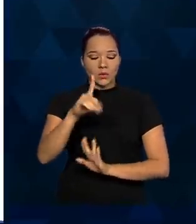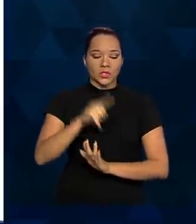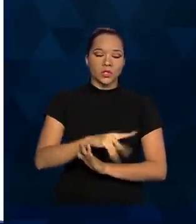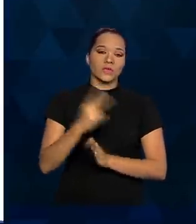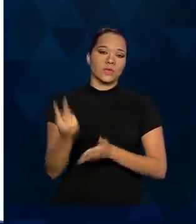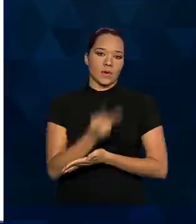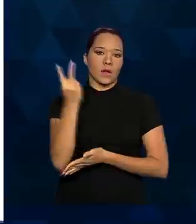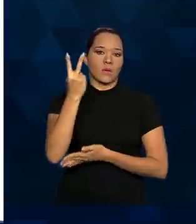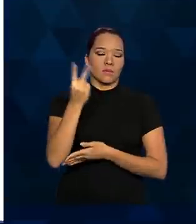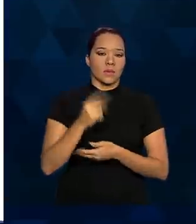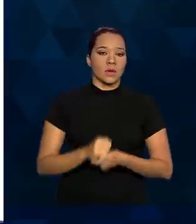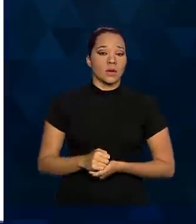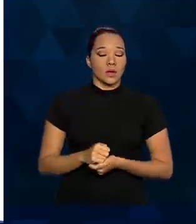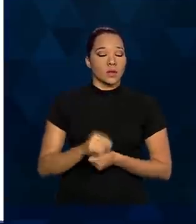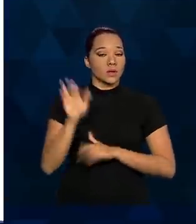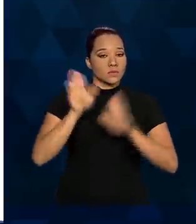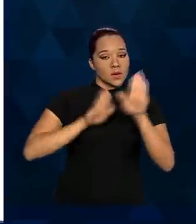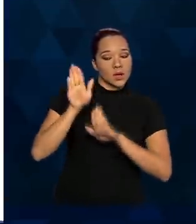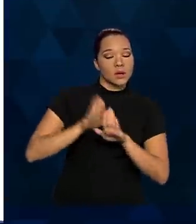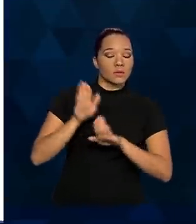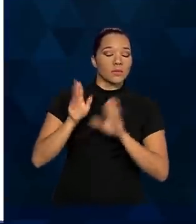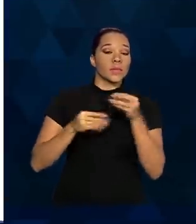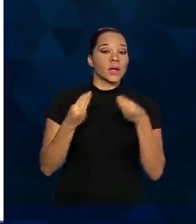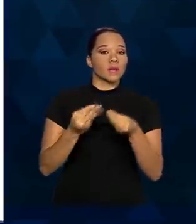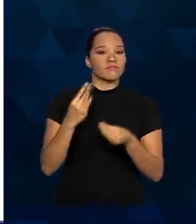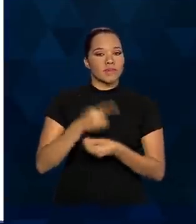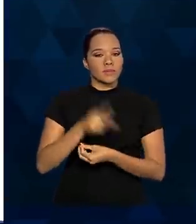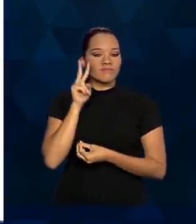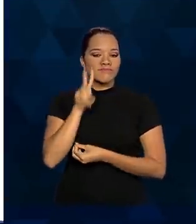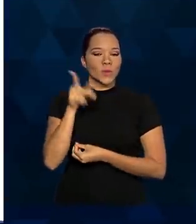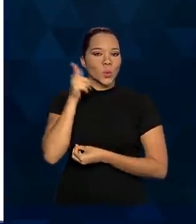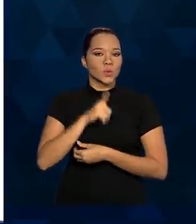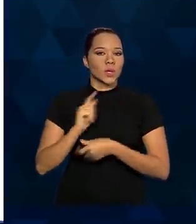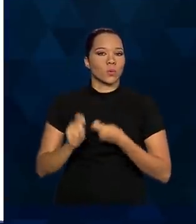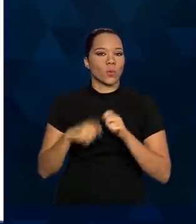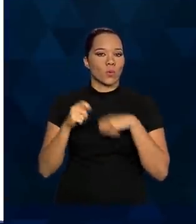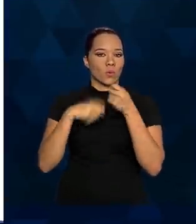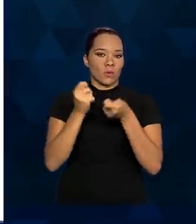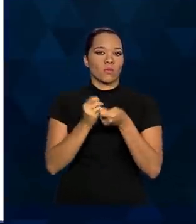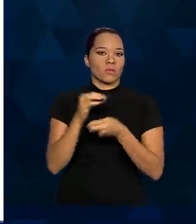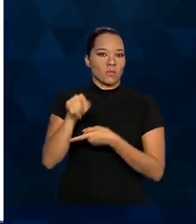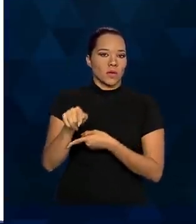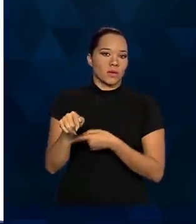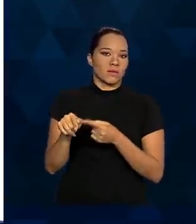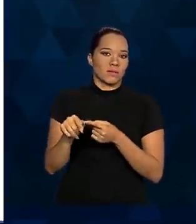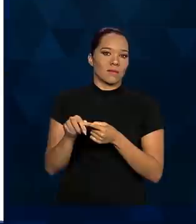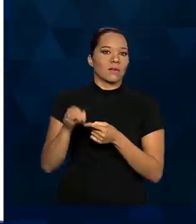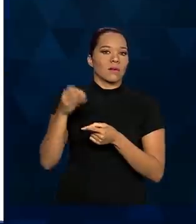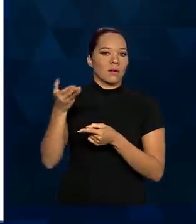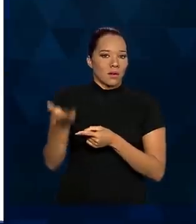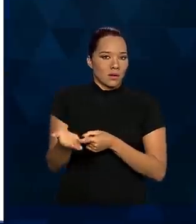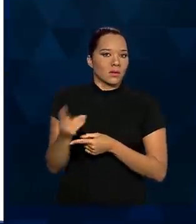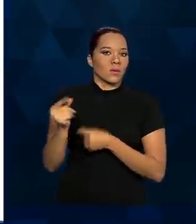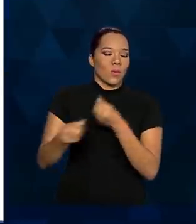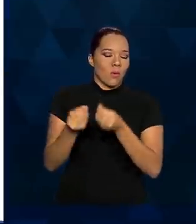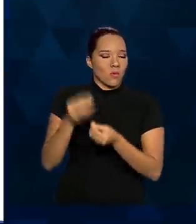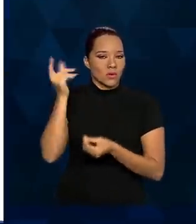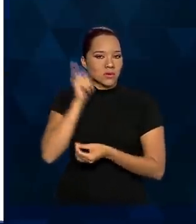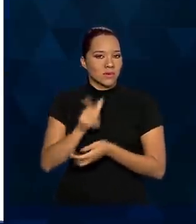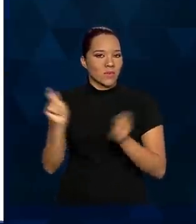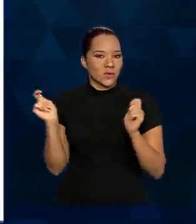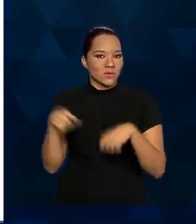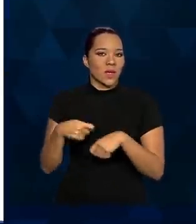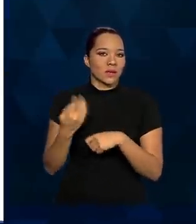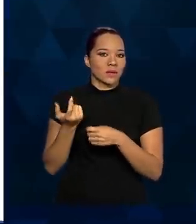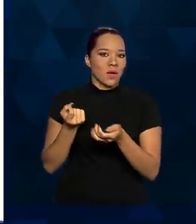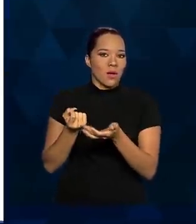feita para proporcionar uma economia em escala e, dessa forma, possibilitar a